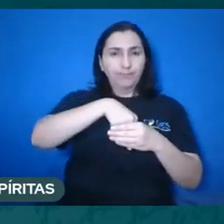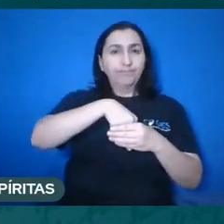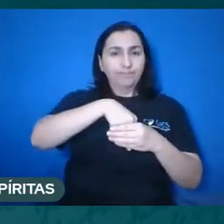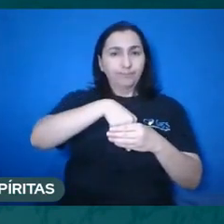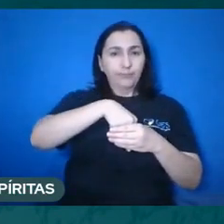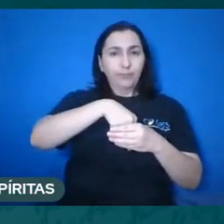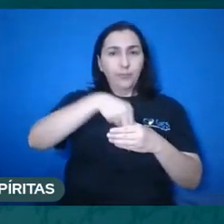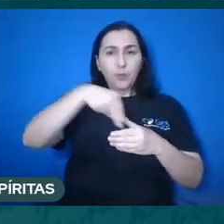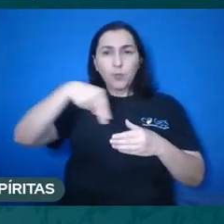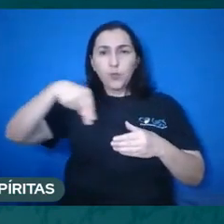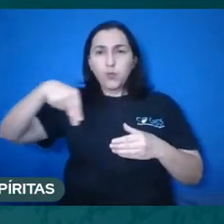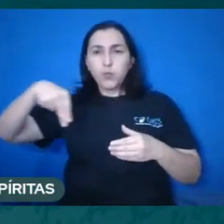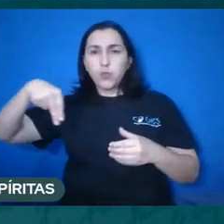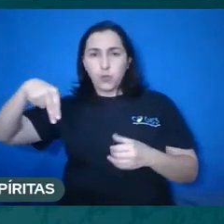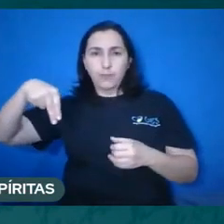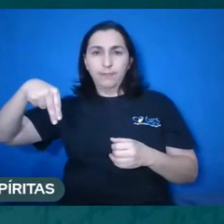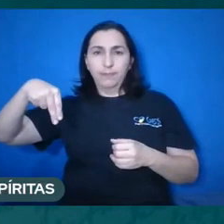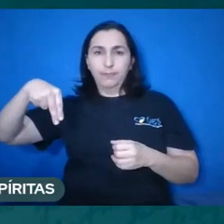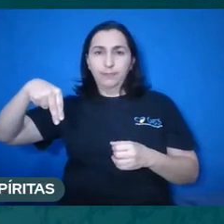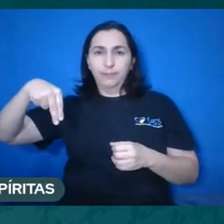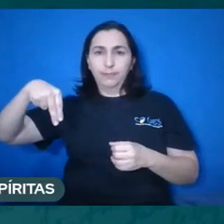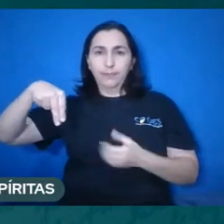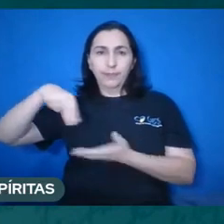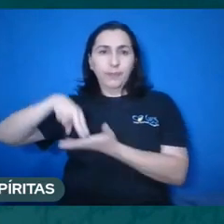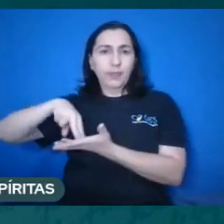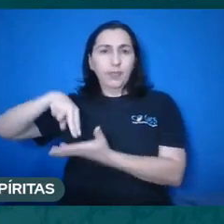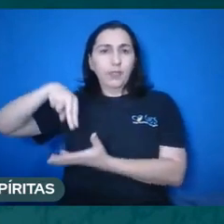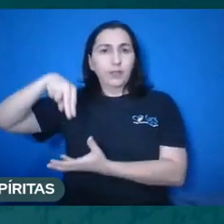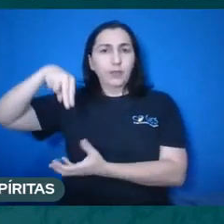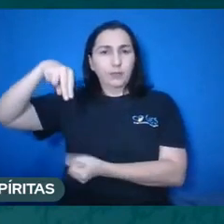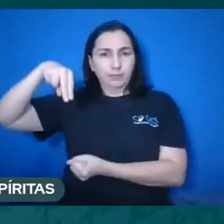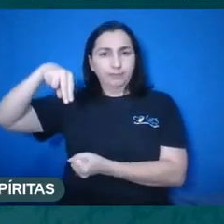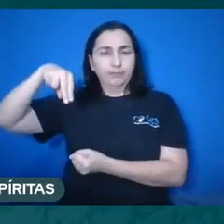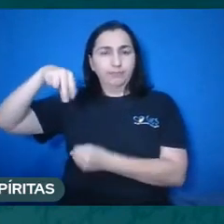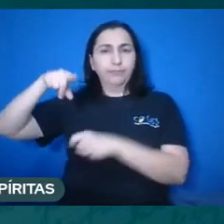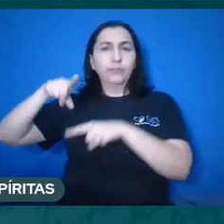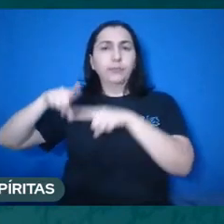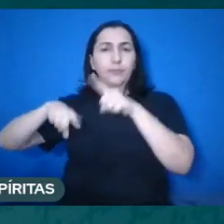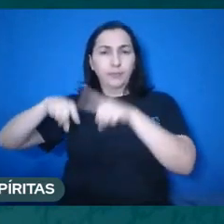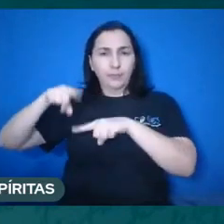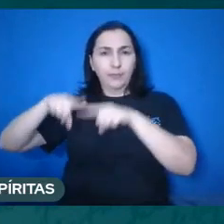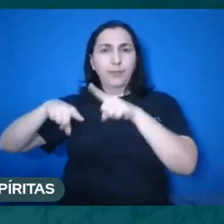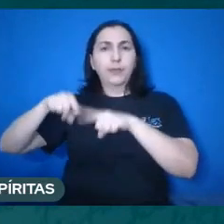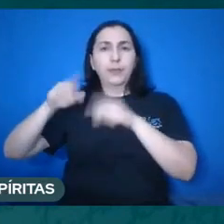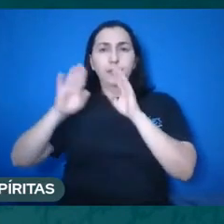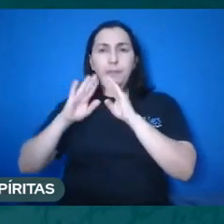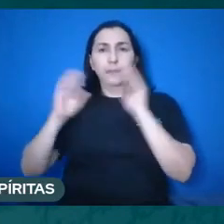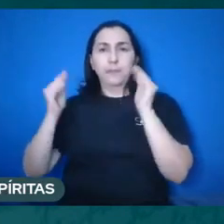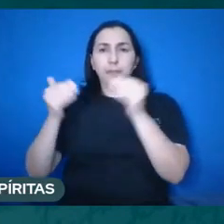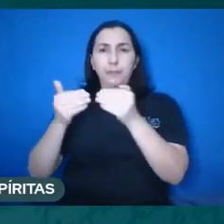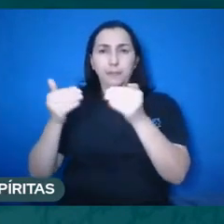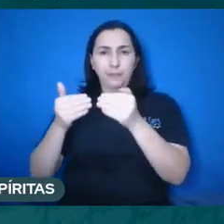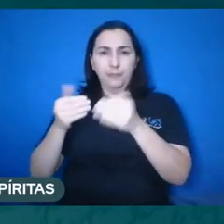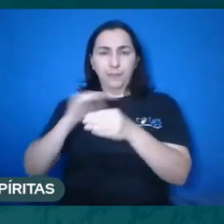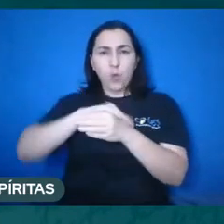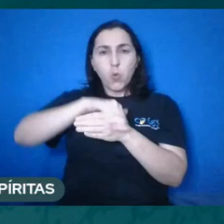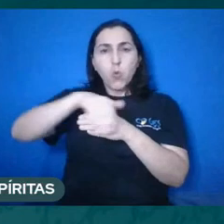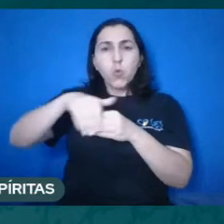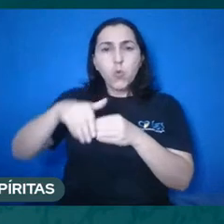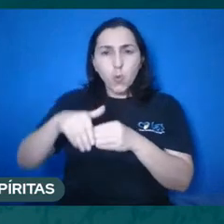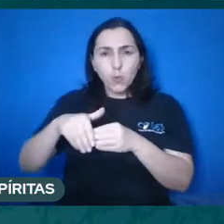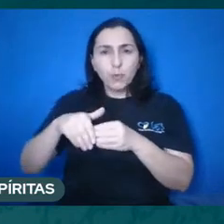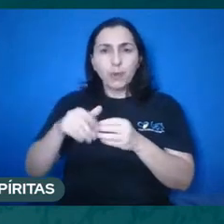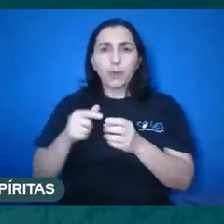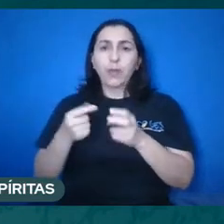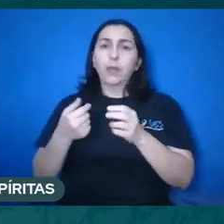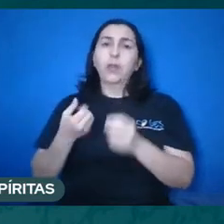Espírito envolvido com as influências materiais, notadamente a relação corporal. Por isso que na